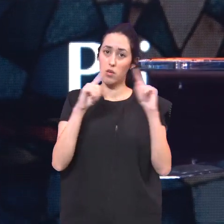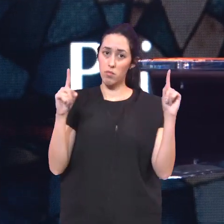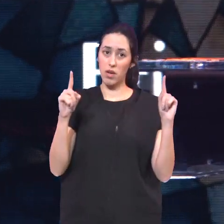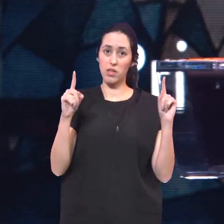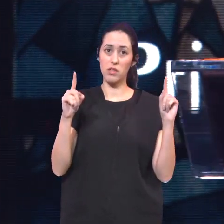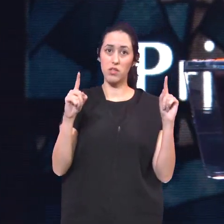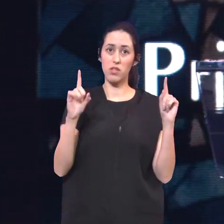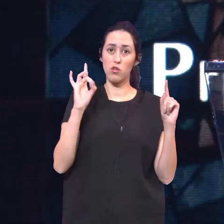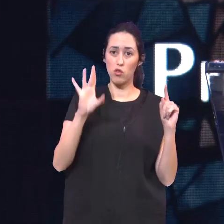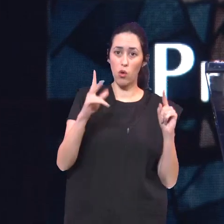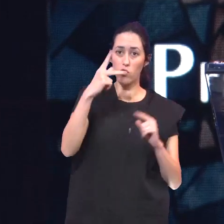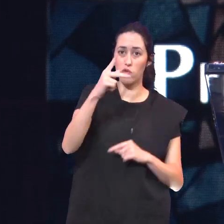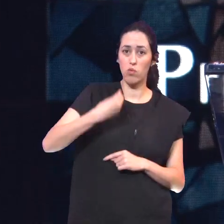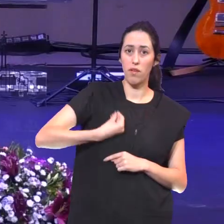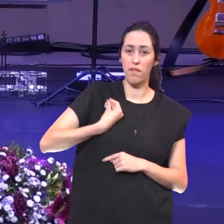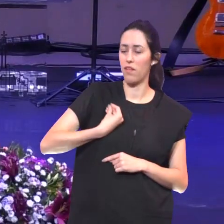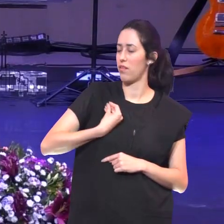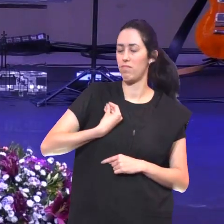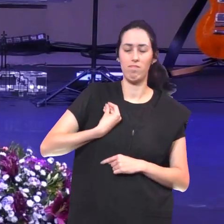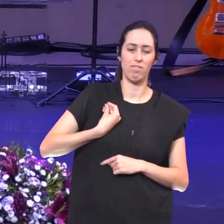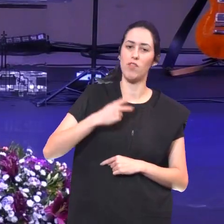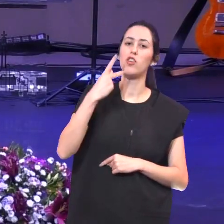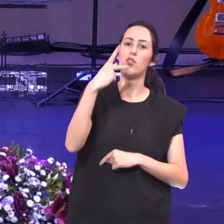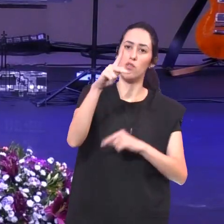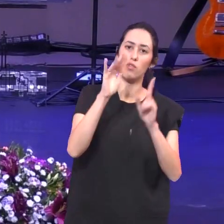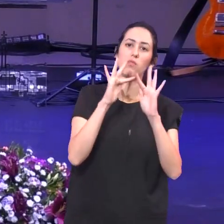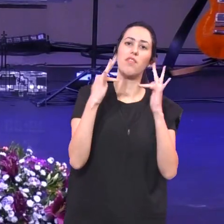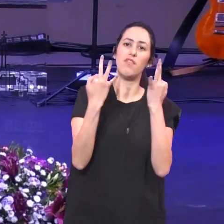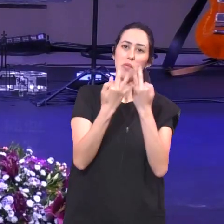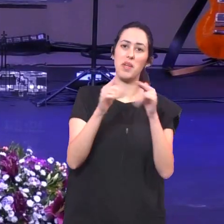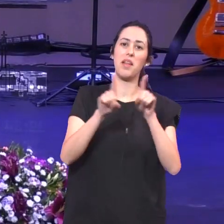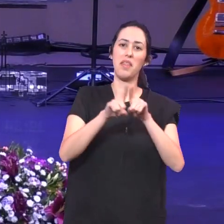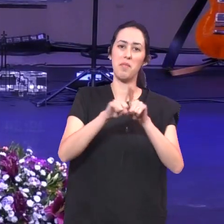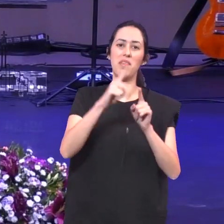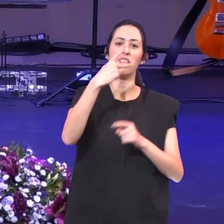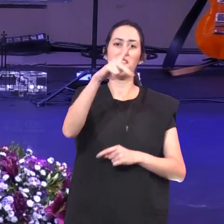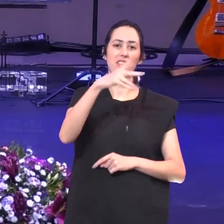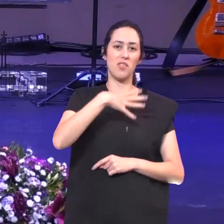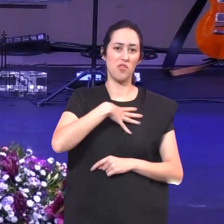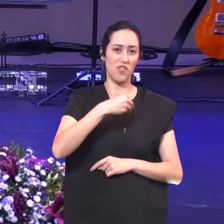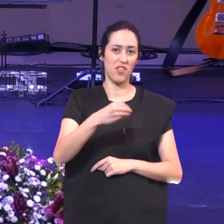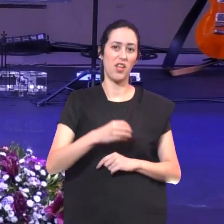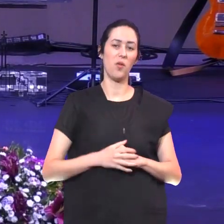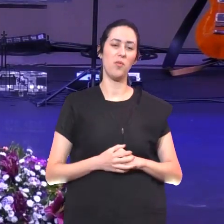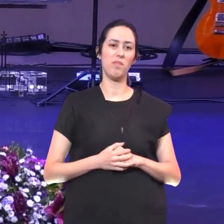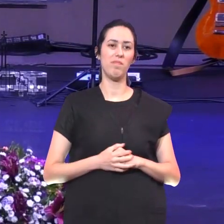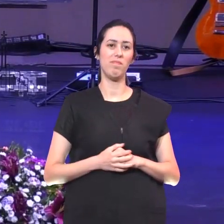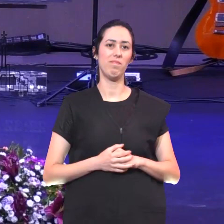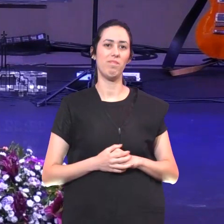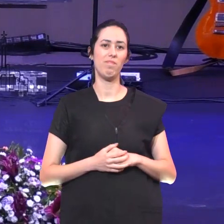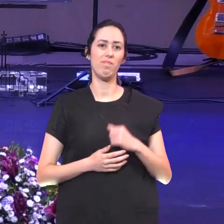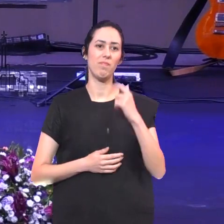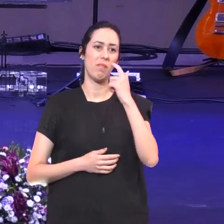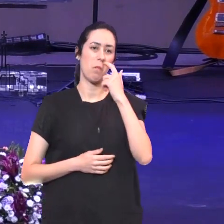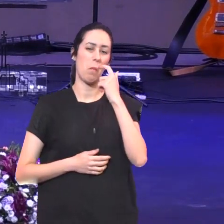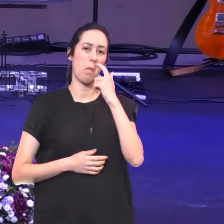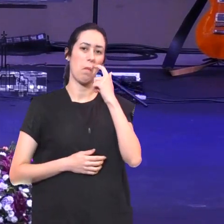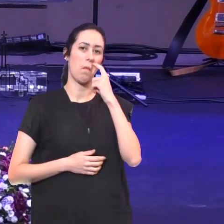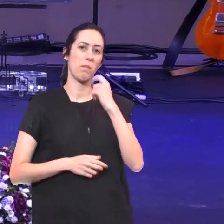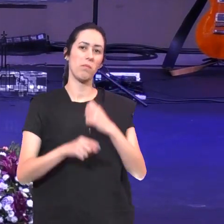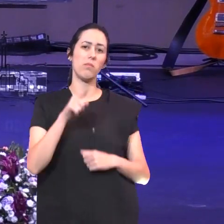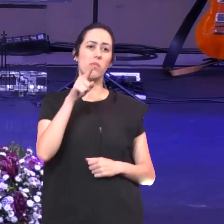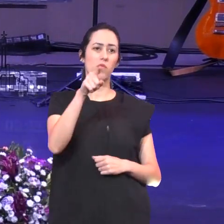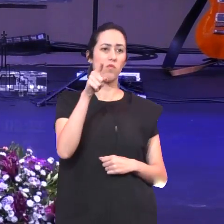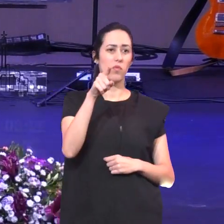Na sua família Nos seus filhos Que você possa